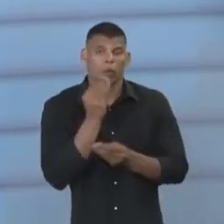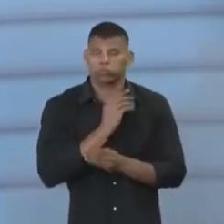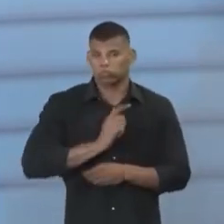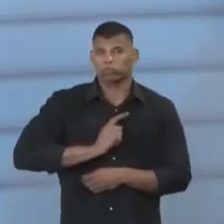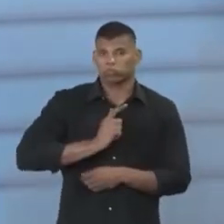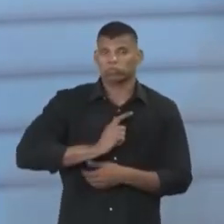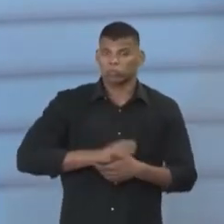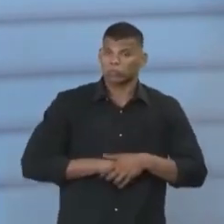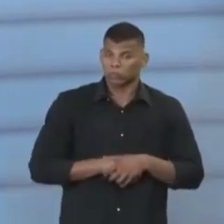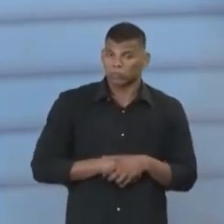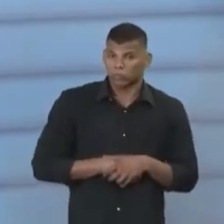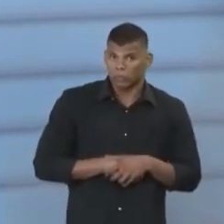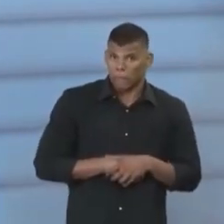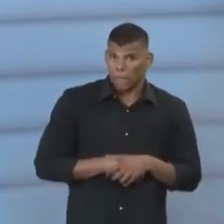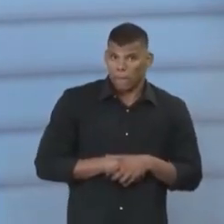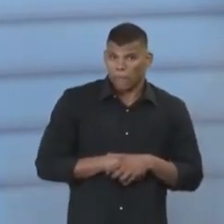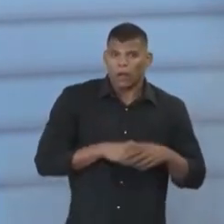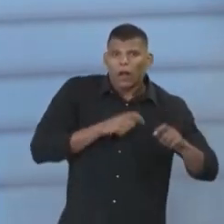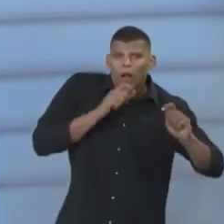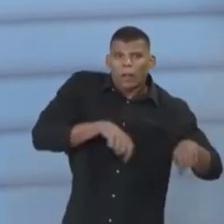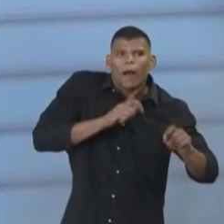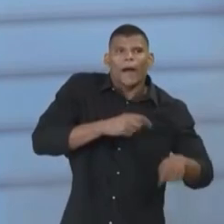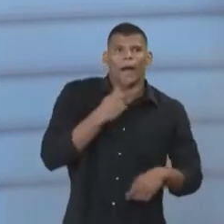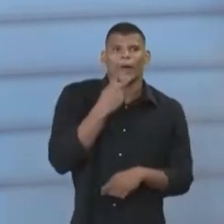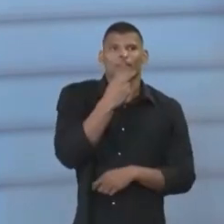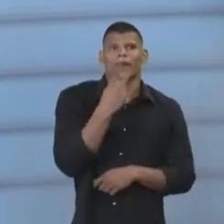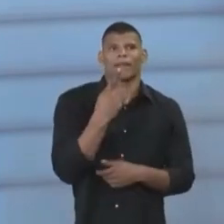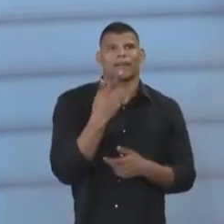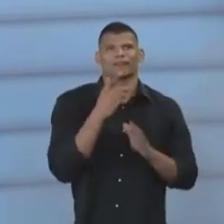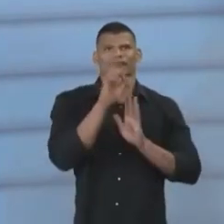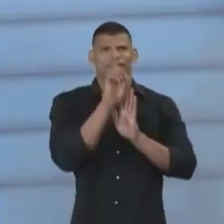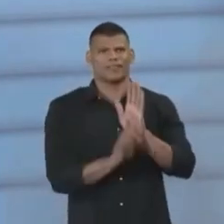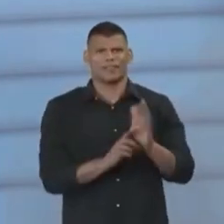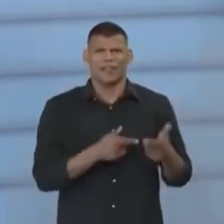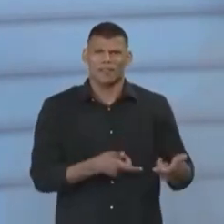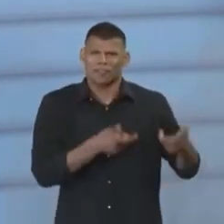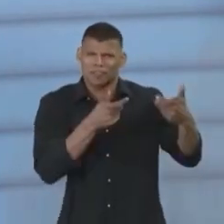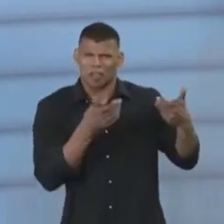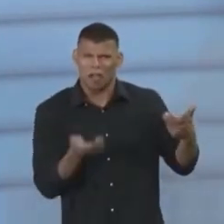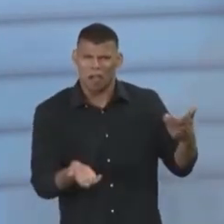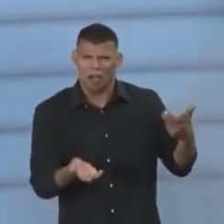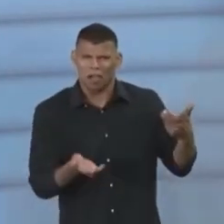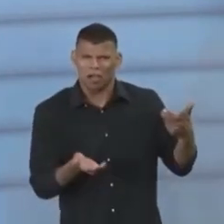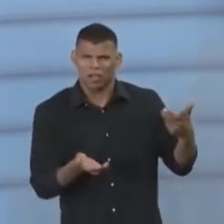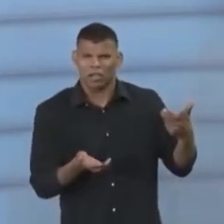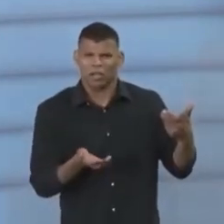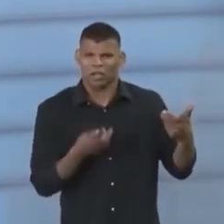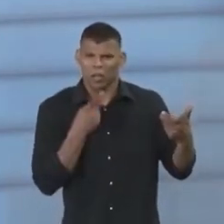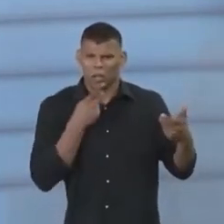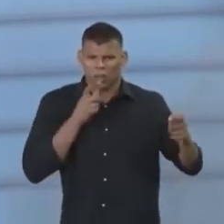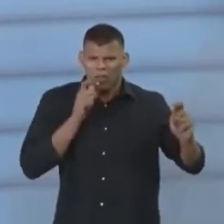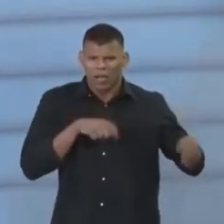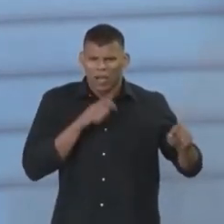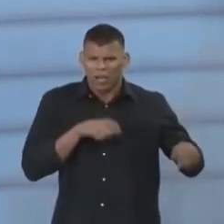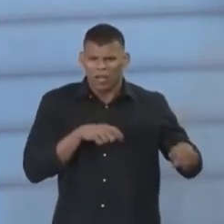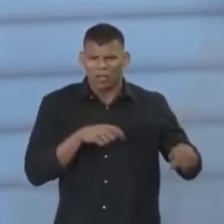Então, assim, é possível falar em direito de guerra com todas as conquistas do direito internacional,